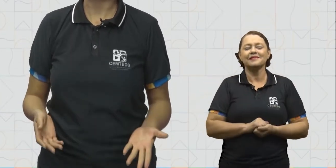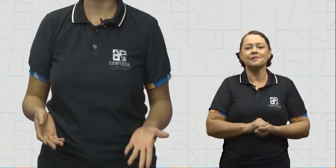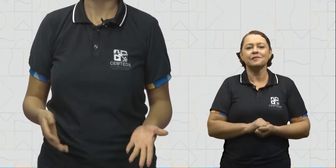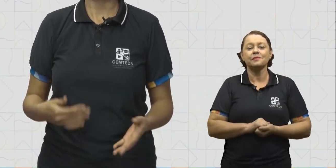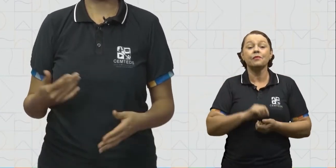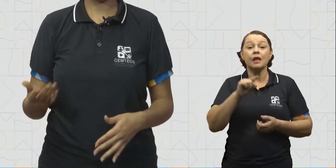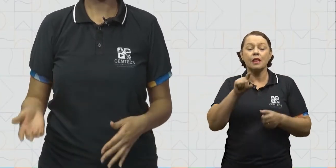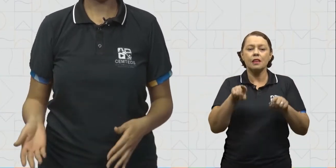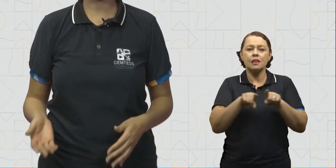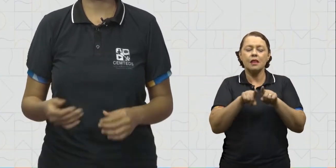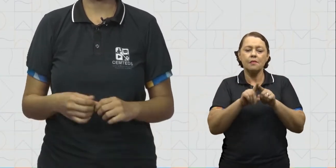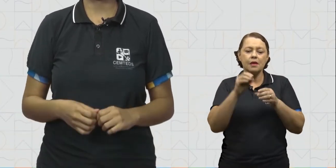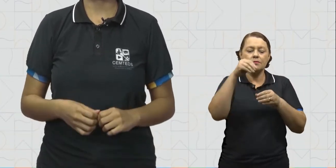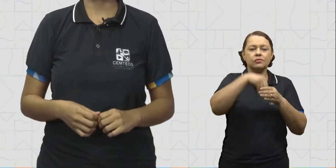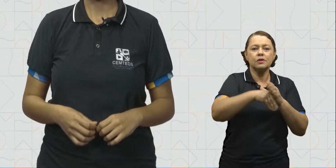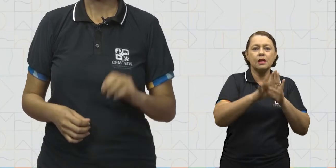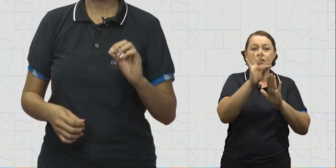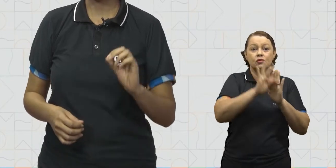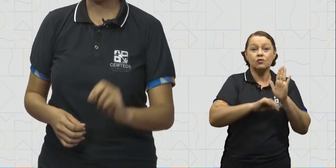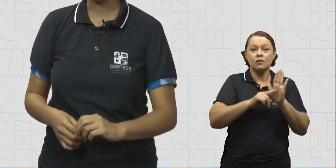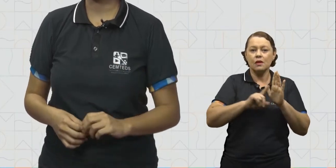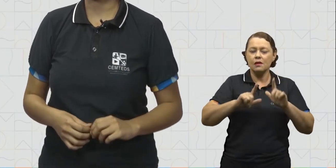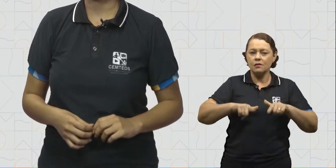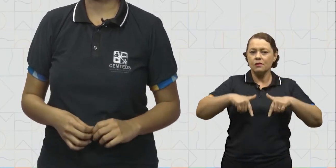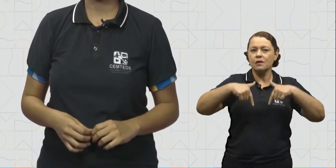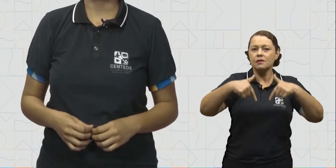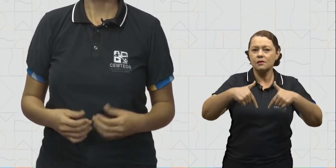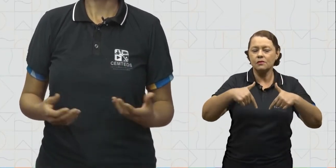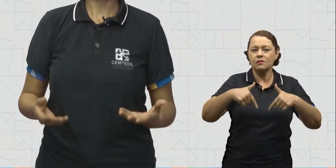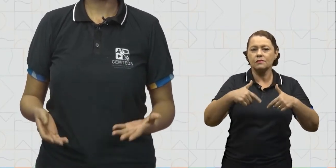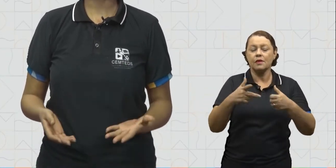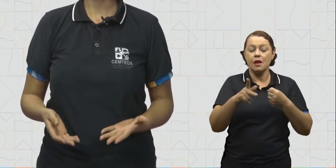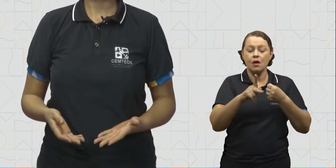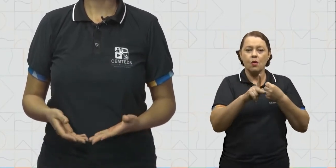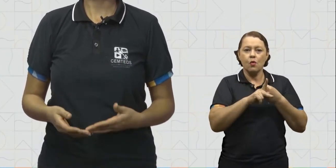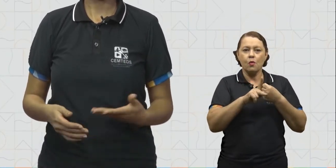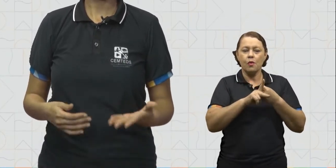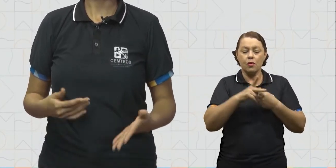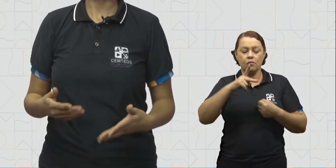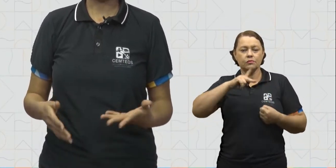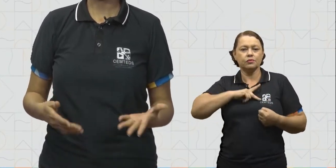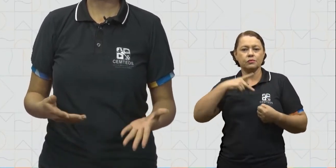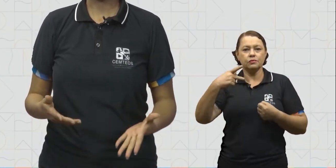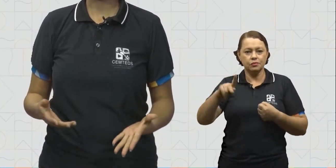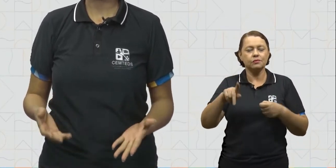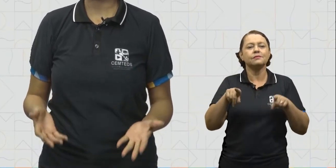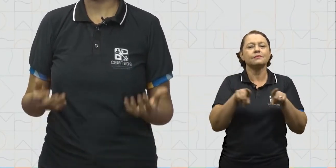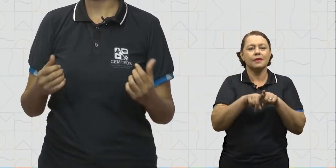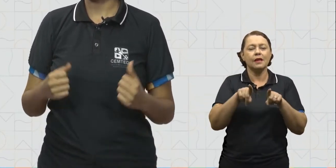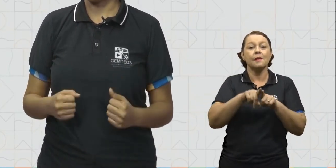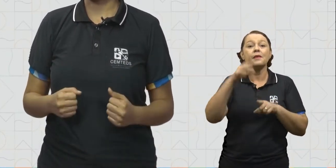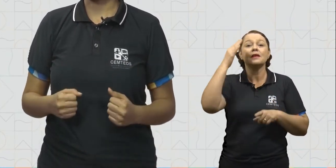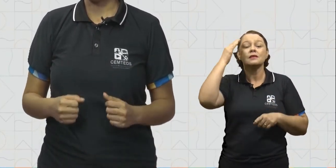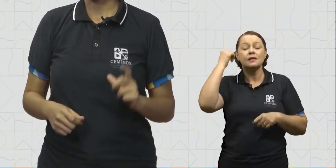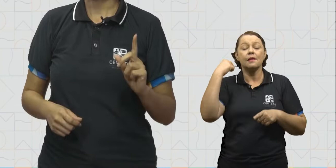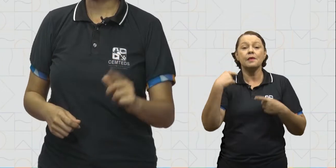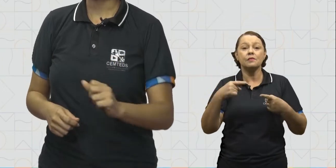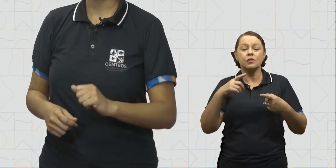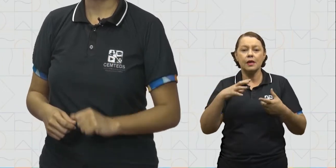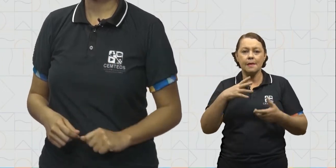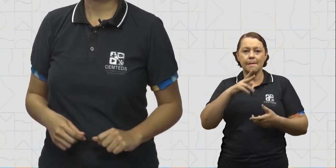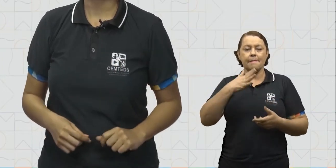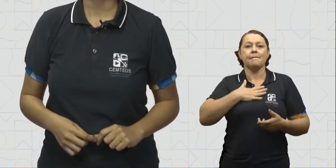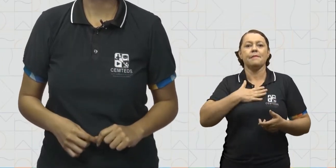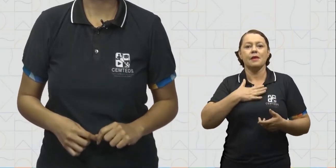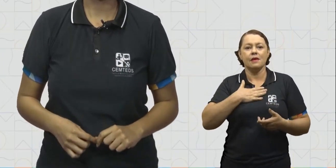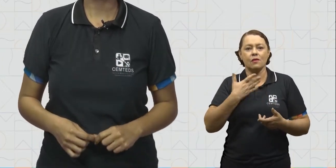nas falas, nas ações do texto. O pronome possessivo também já dá para saber pelo nome que ele indica posse, quando